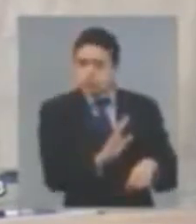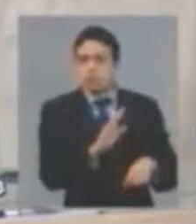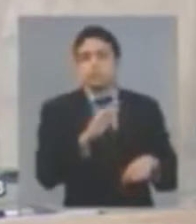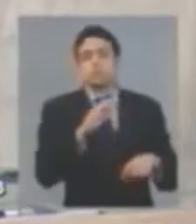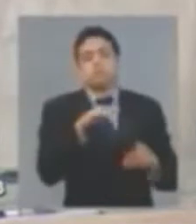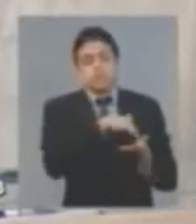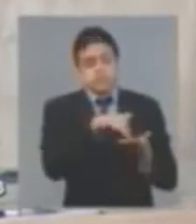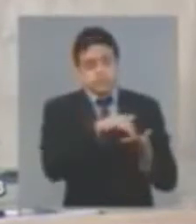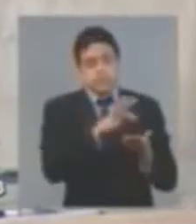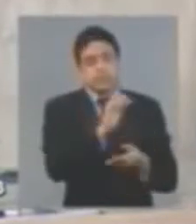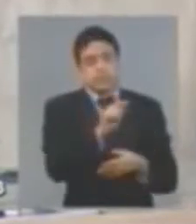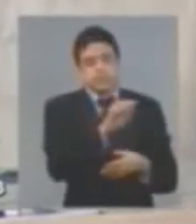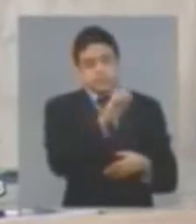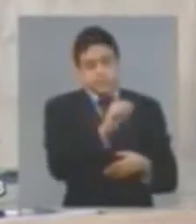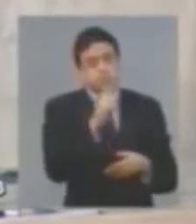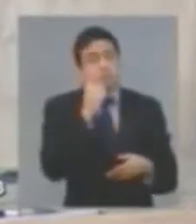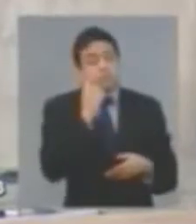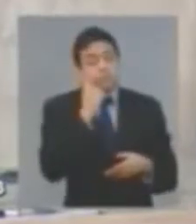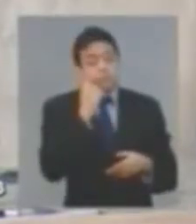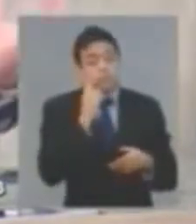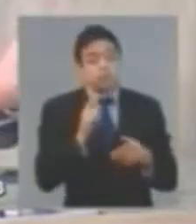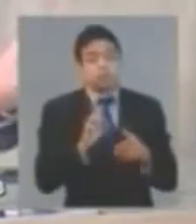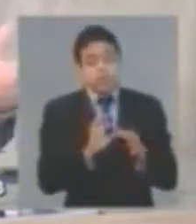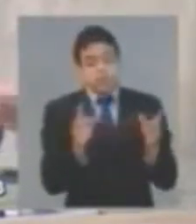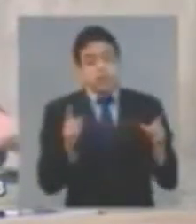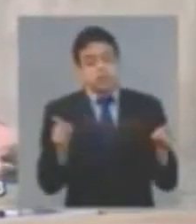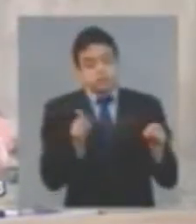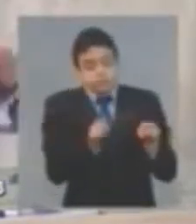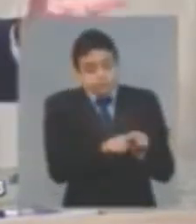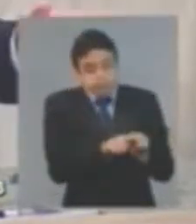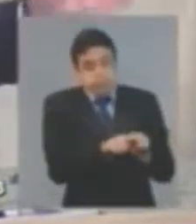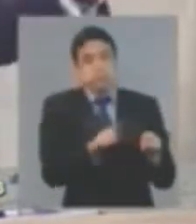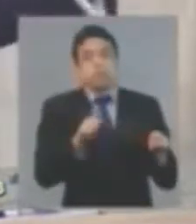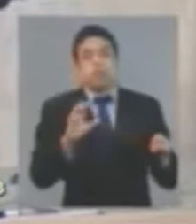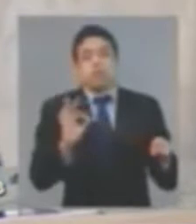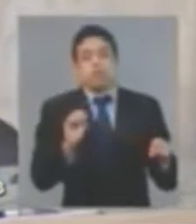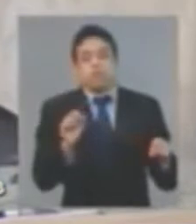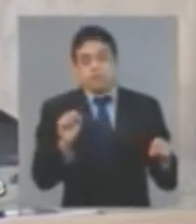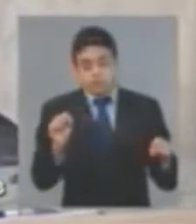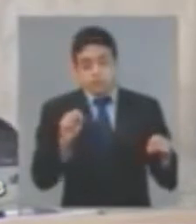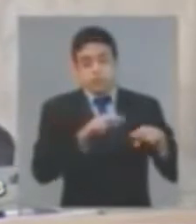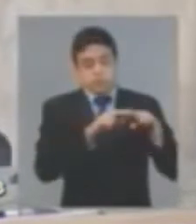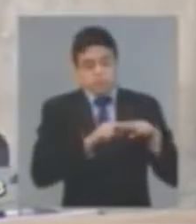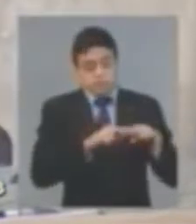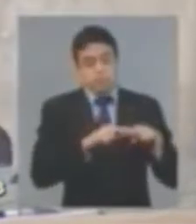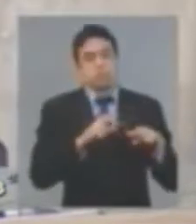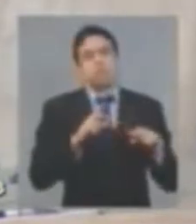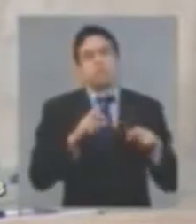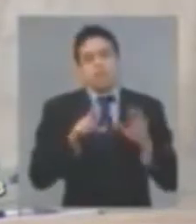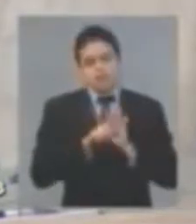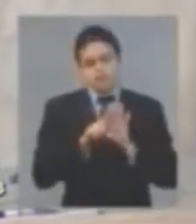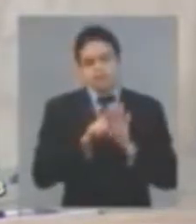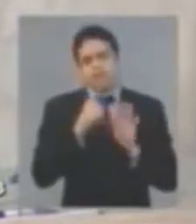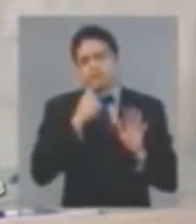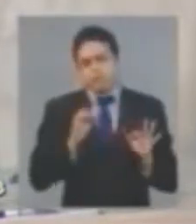pudessem aprovar um convênio com o CONFAS que desse respaldo aos Estados. Essa lei com certeza está praticamente pronta, o governador